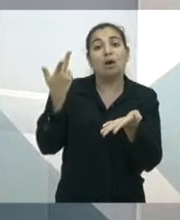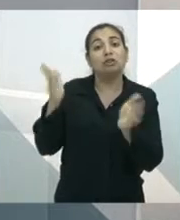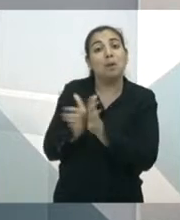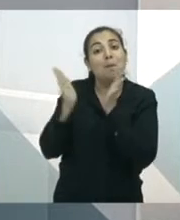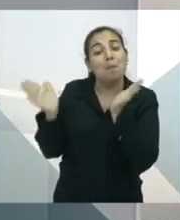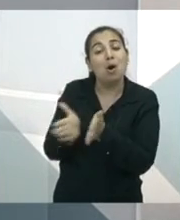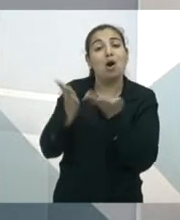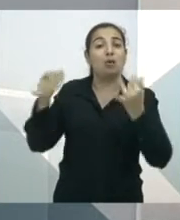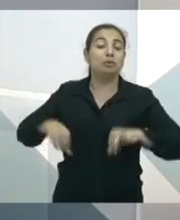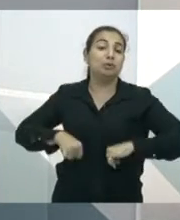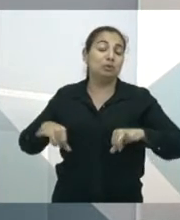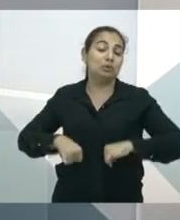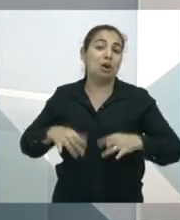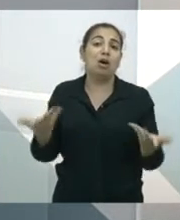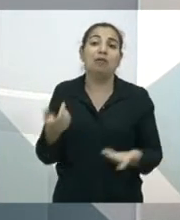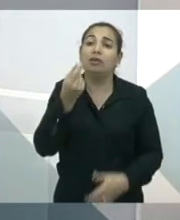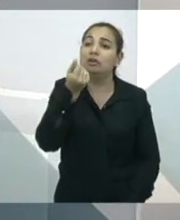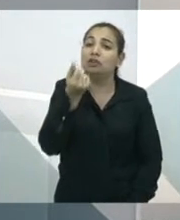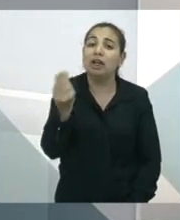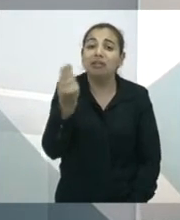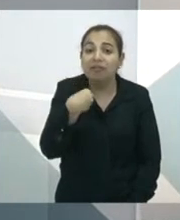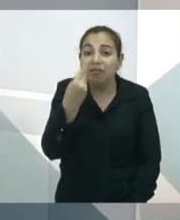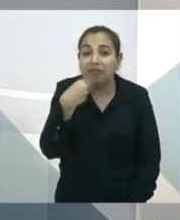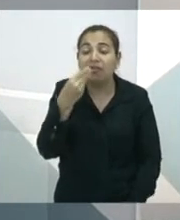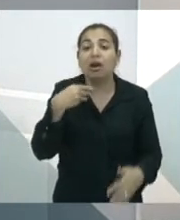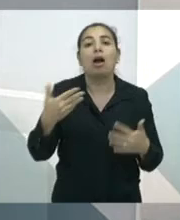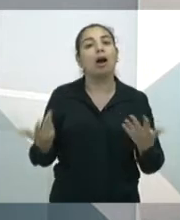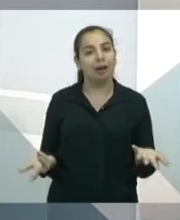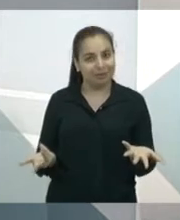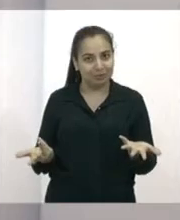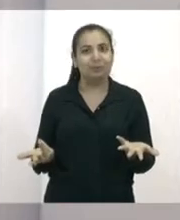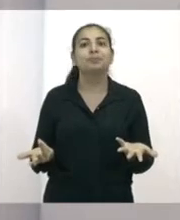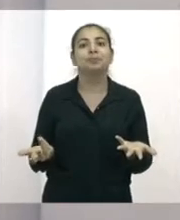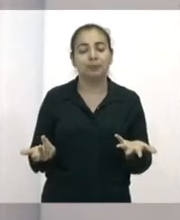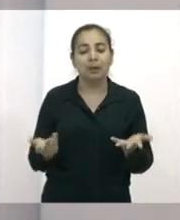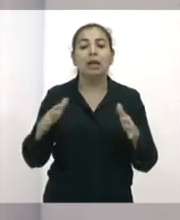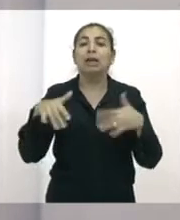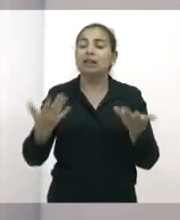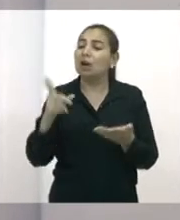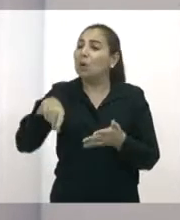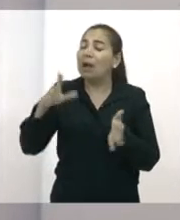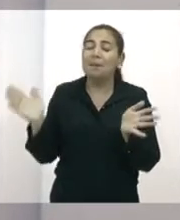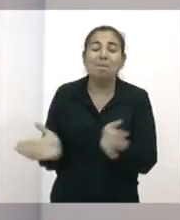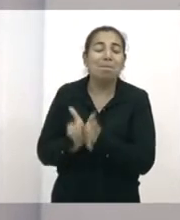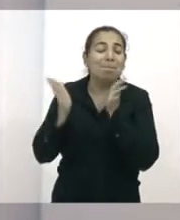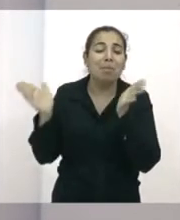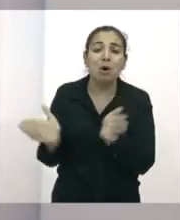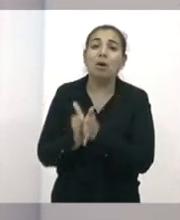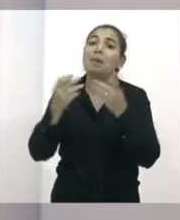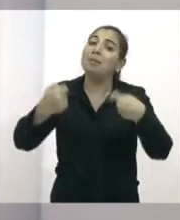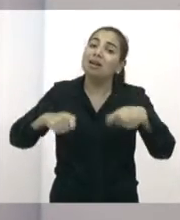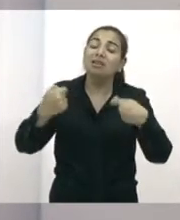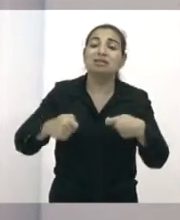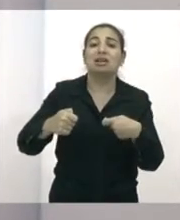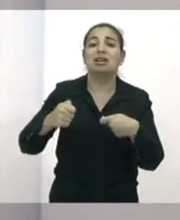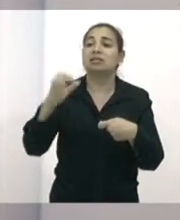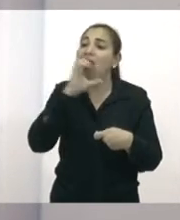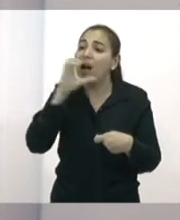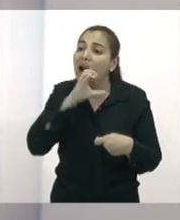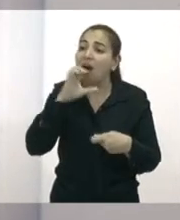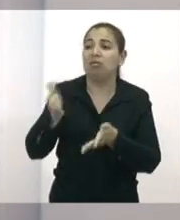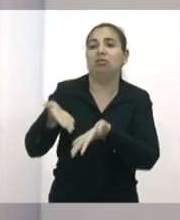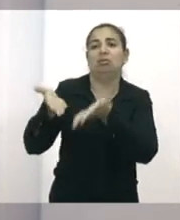com um terço do salário mínimo. Então, é uma situação de pobreza extrema que precisa de uma resposta rápida